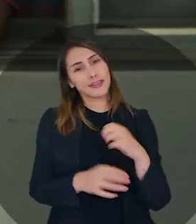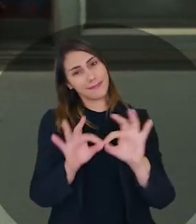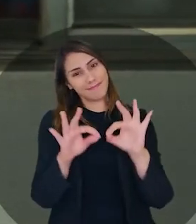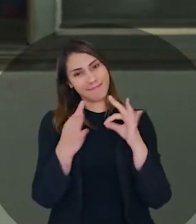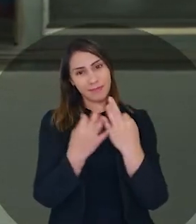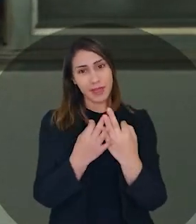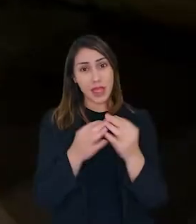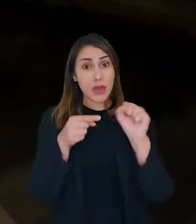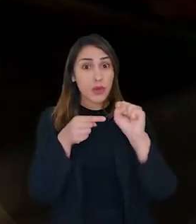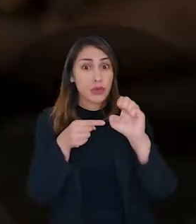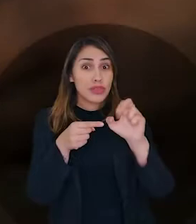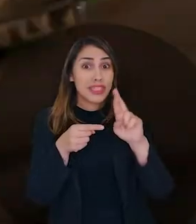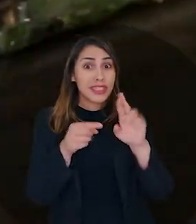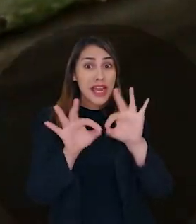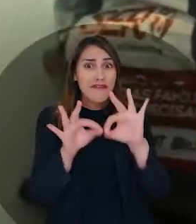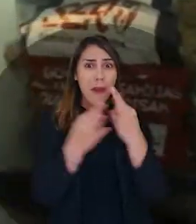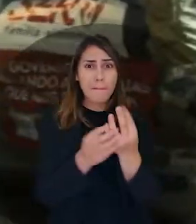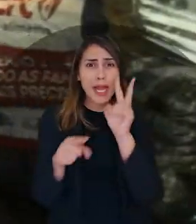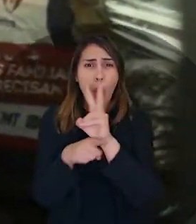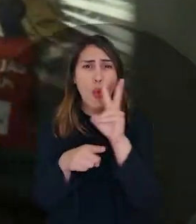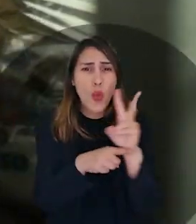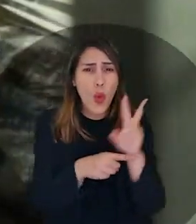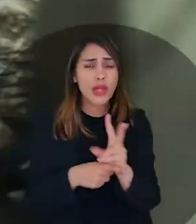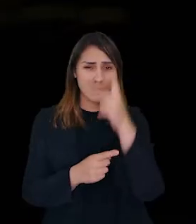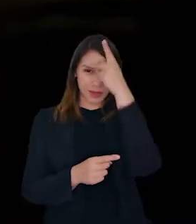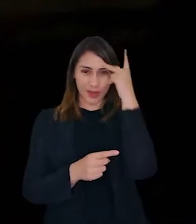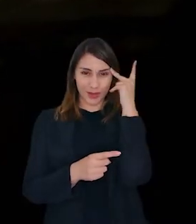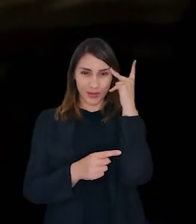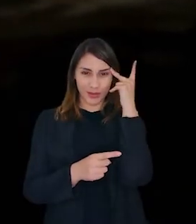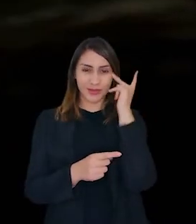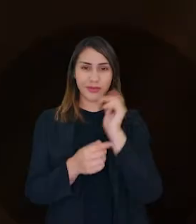para viver. O ser família está cuidando da nossa gente.